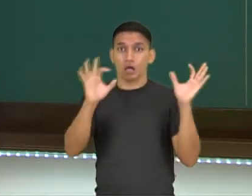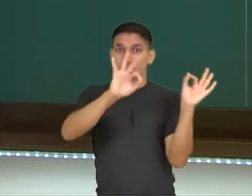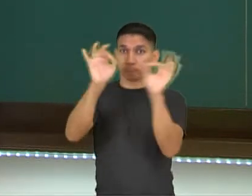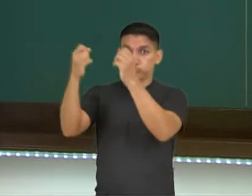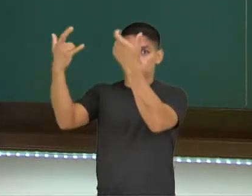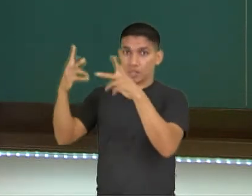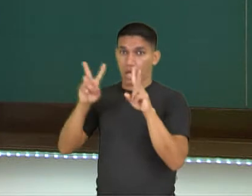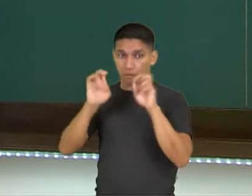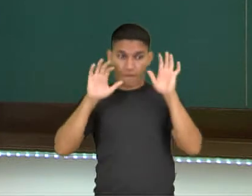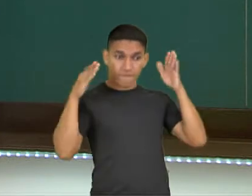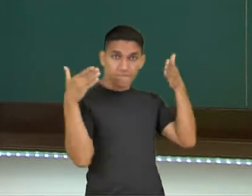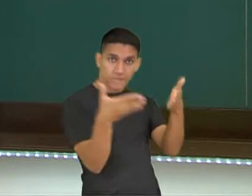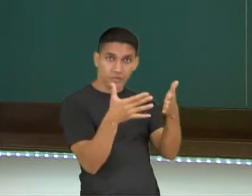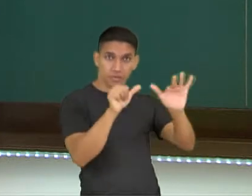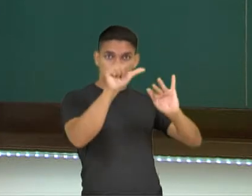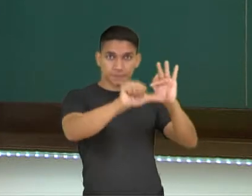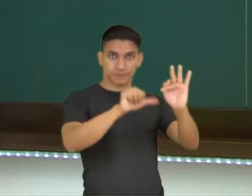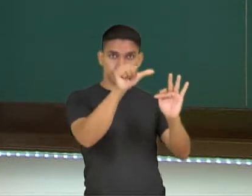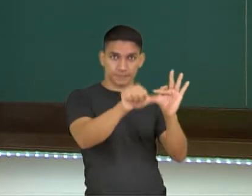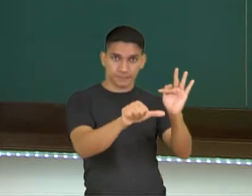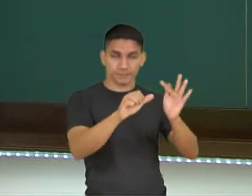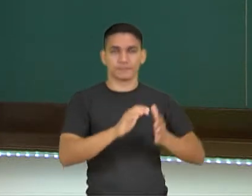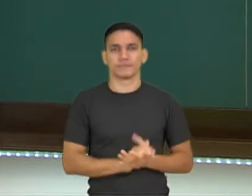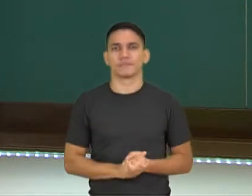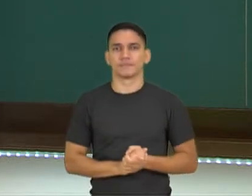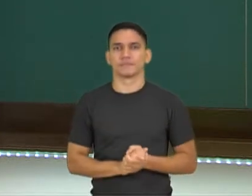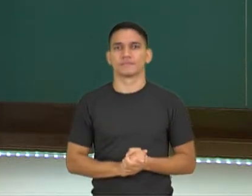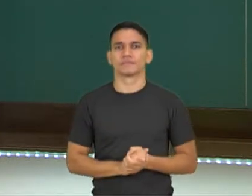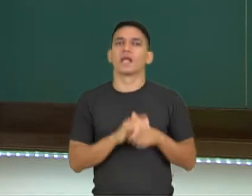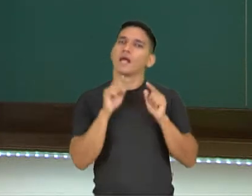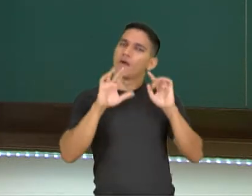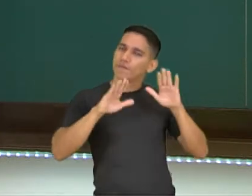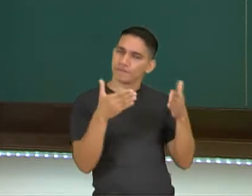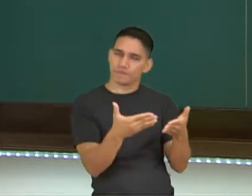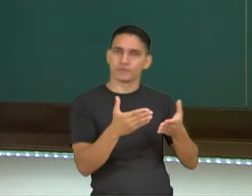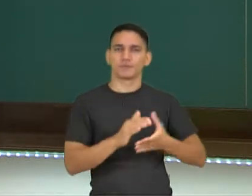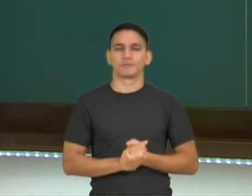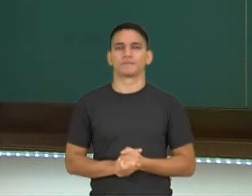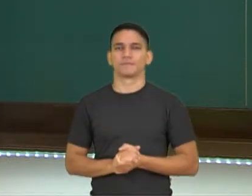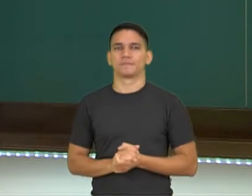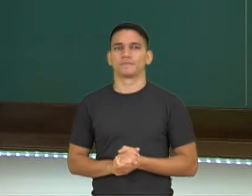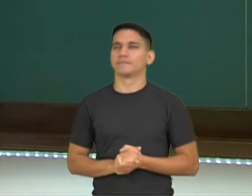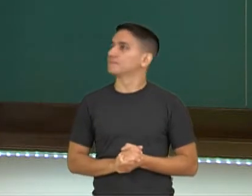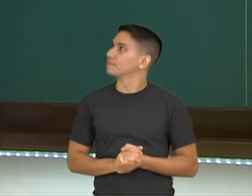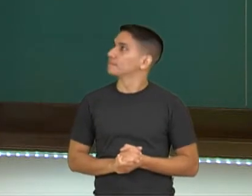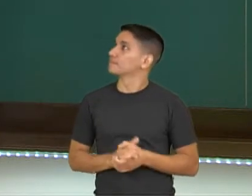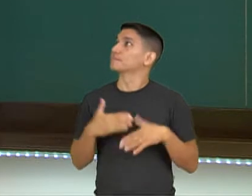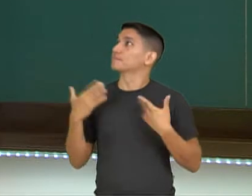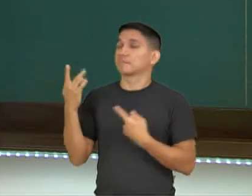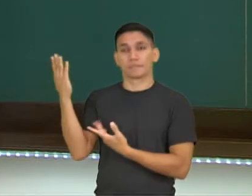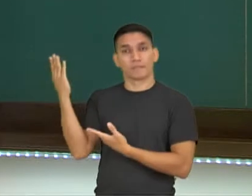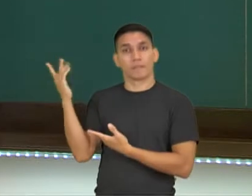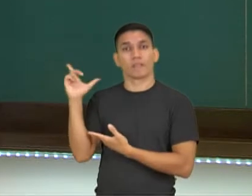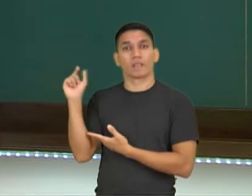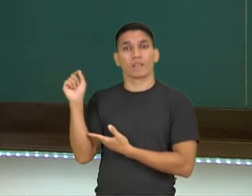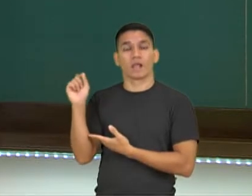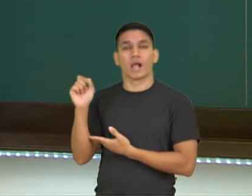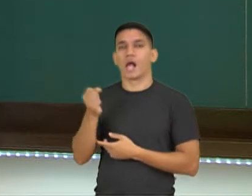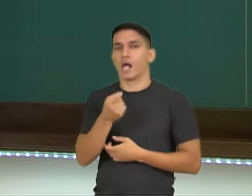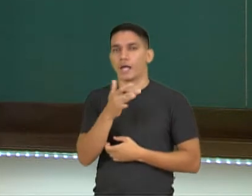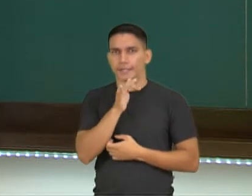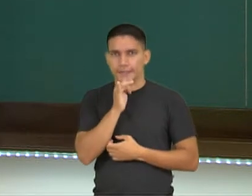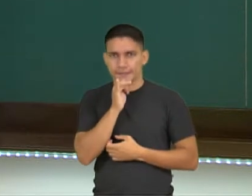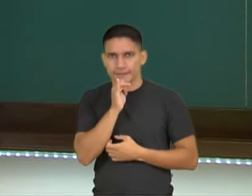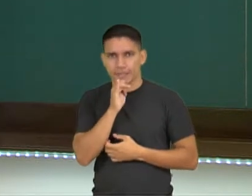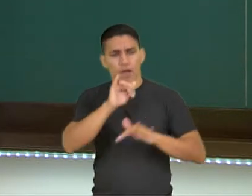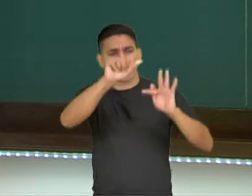falaremos sobre fenômenos físicos, tá? É o foco desse vídeo. Vamos lá? Então vejam só. Quando a